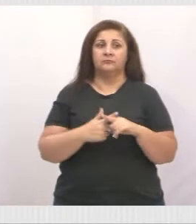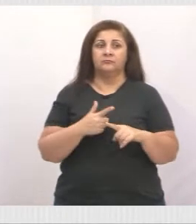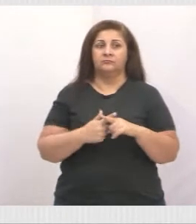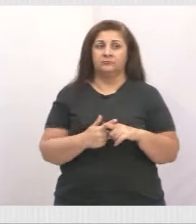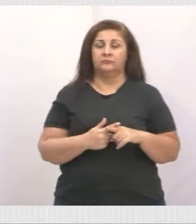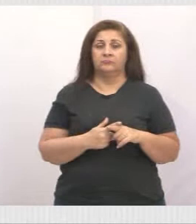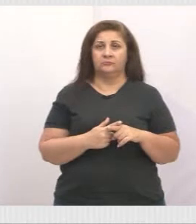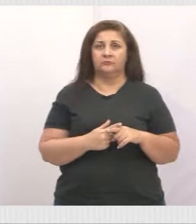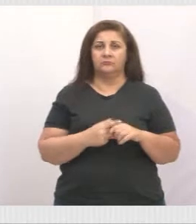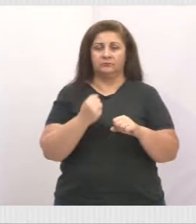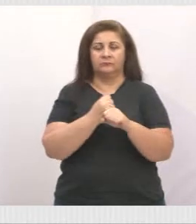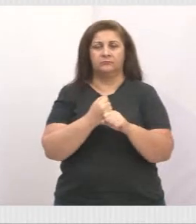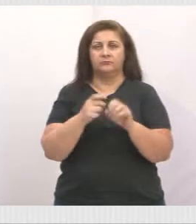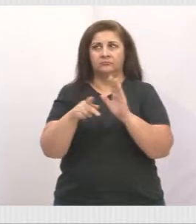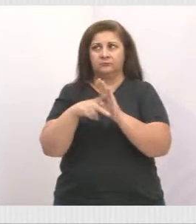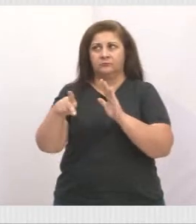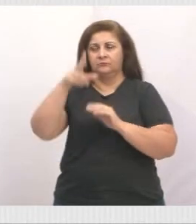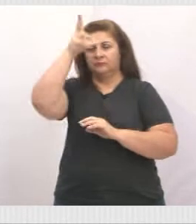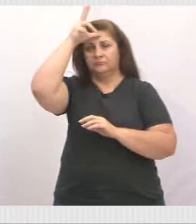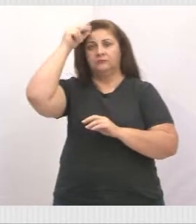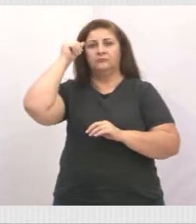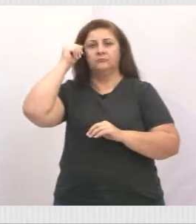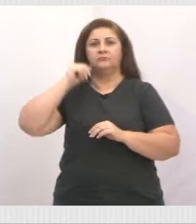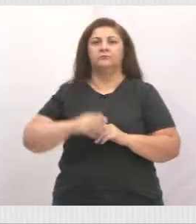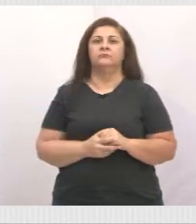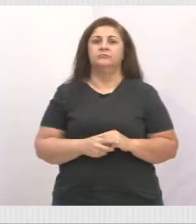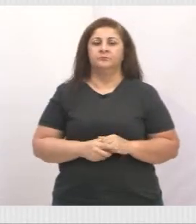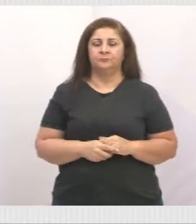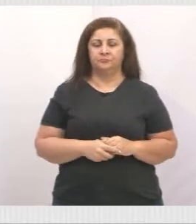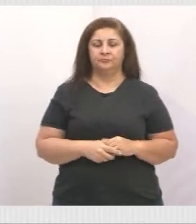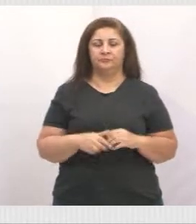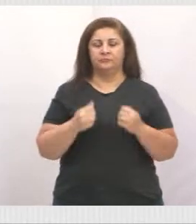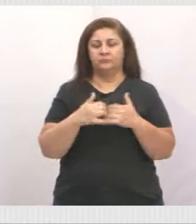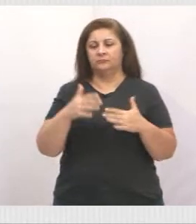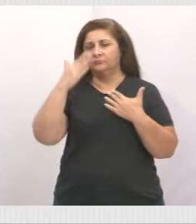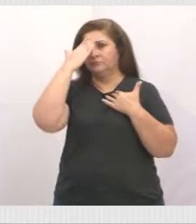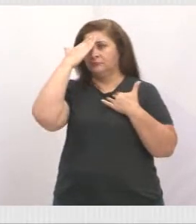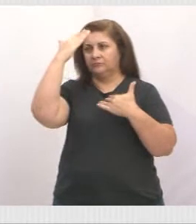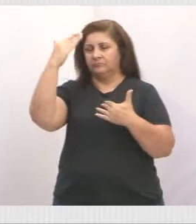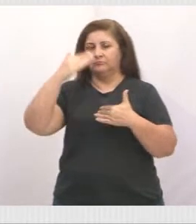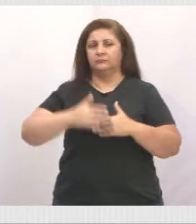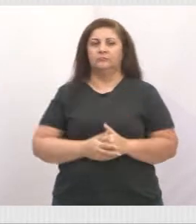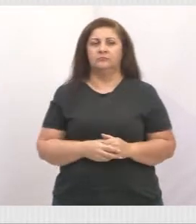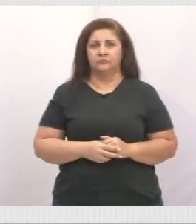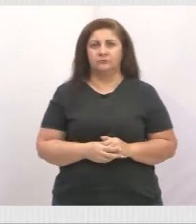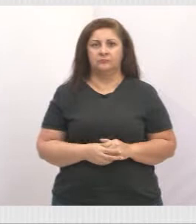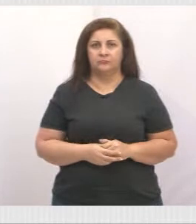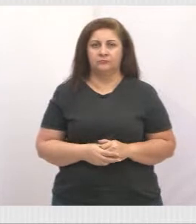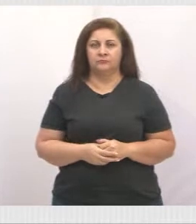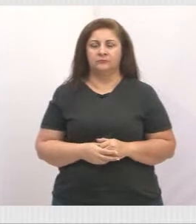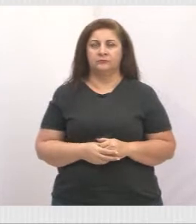obra que foi feita pela prefeitura. Tá certo? Então, agradeço aí, Fuad, pelo recebimento.